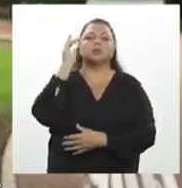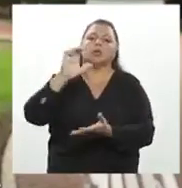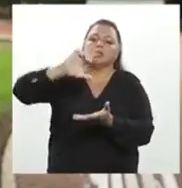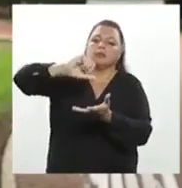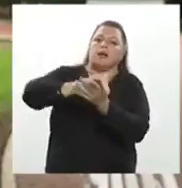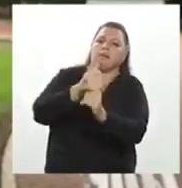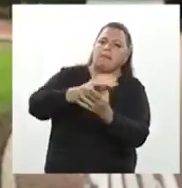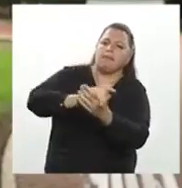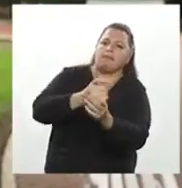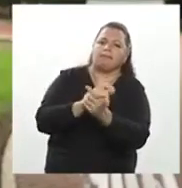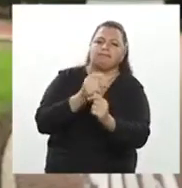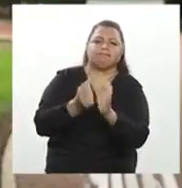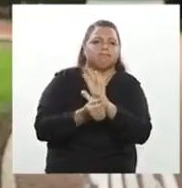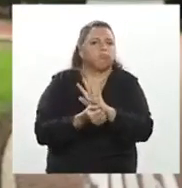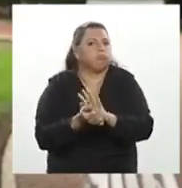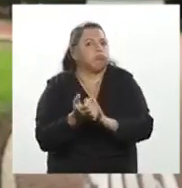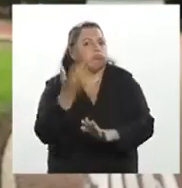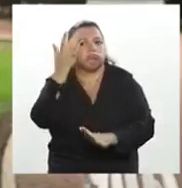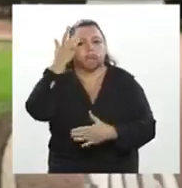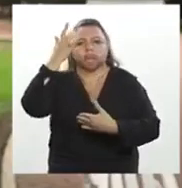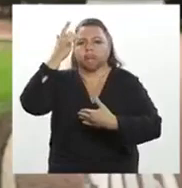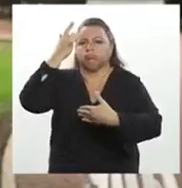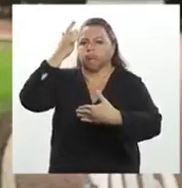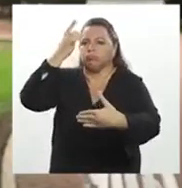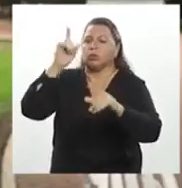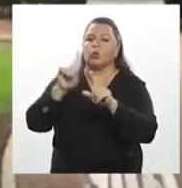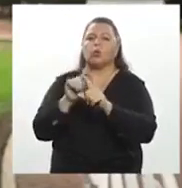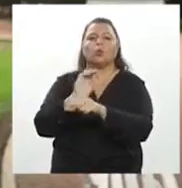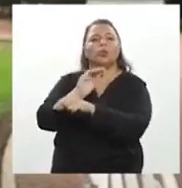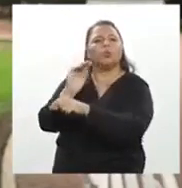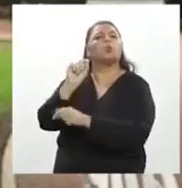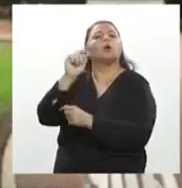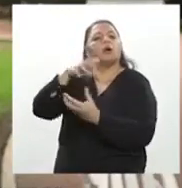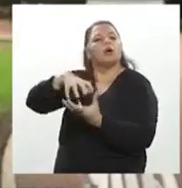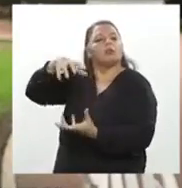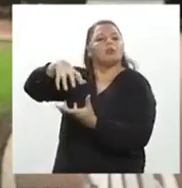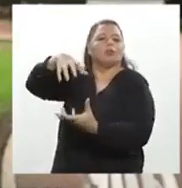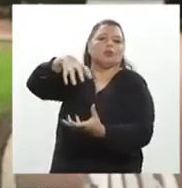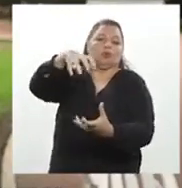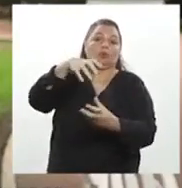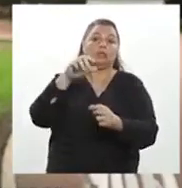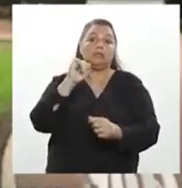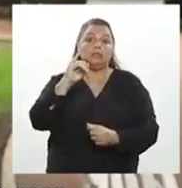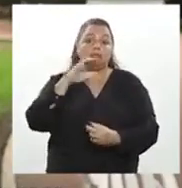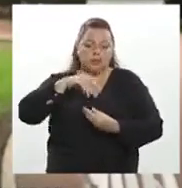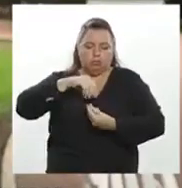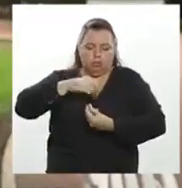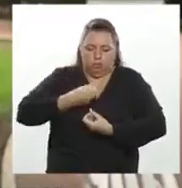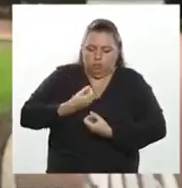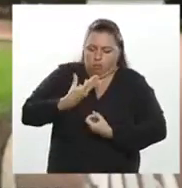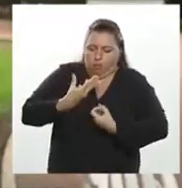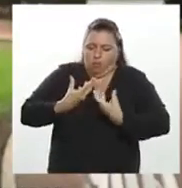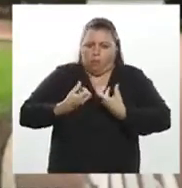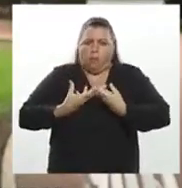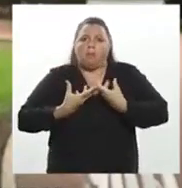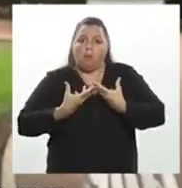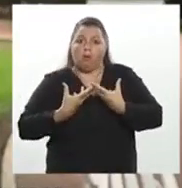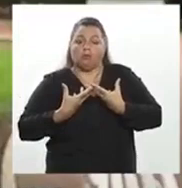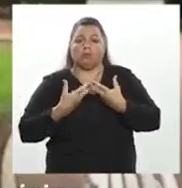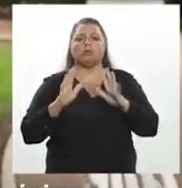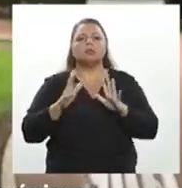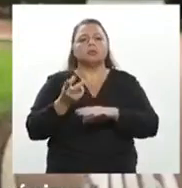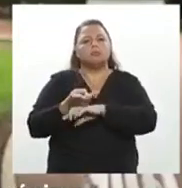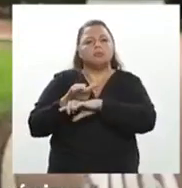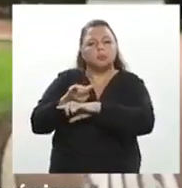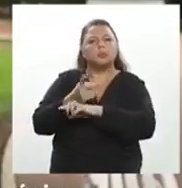e sabão várias vezes ao dia. Tomarem cuidado com os idosos e que, se surgirem mesmo assim os sintomas,